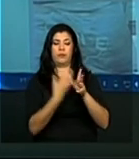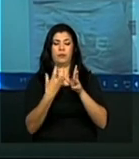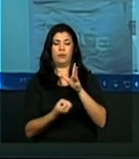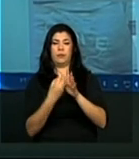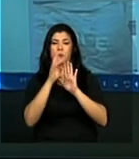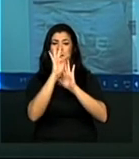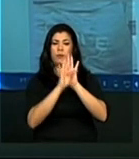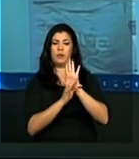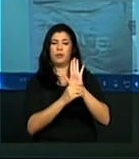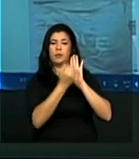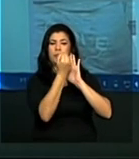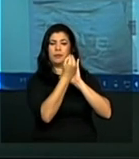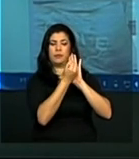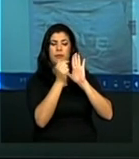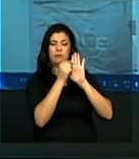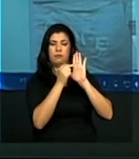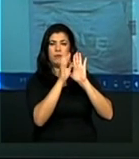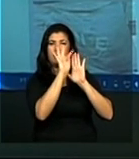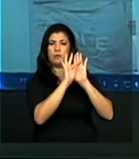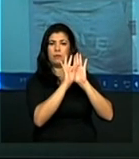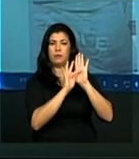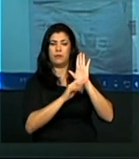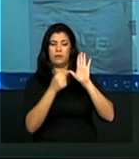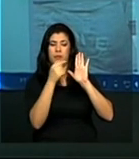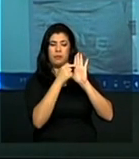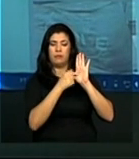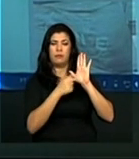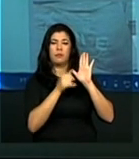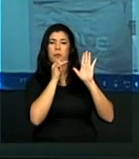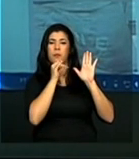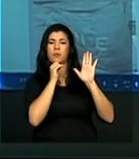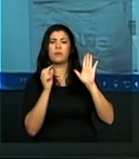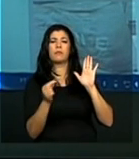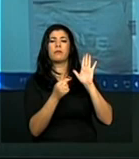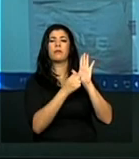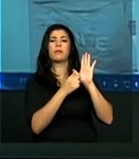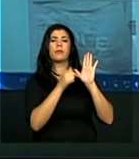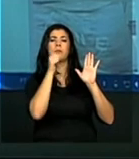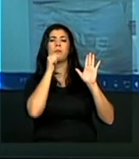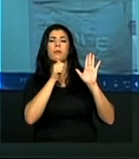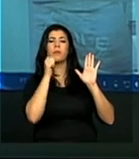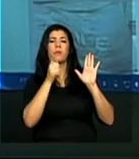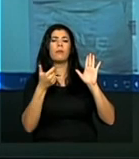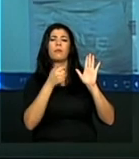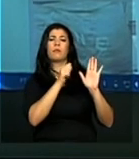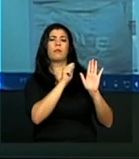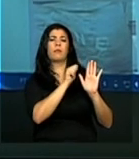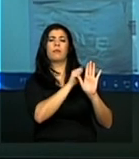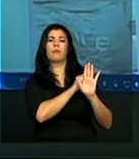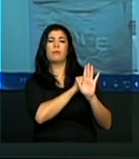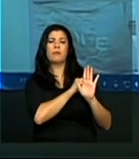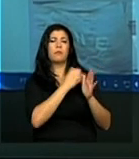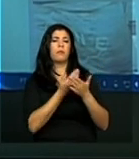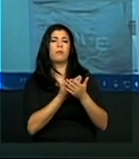cada um deles. Vamos abrir, sei lá, das mulheres, dos estudantes.